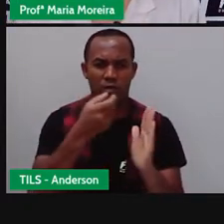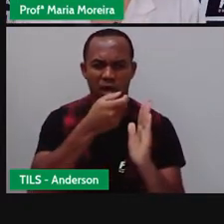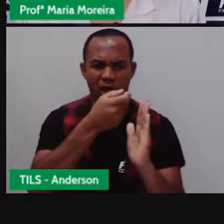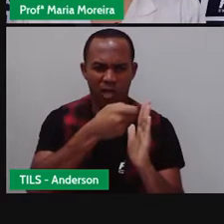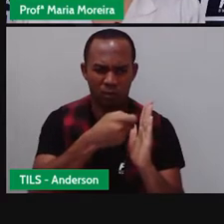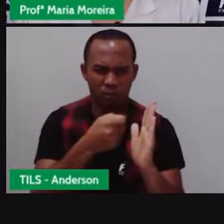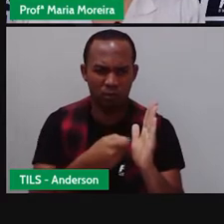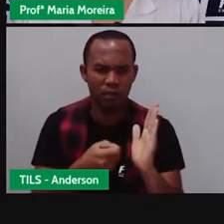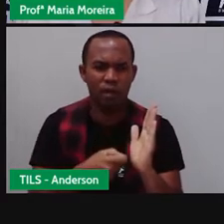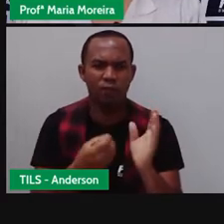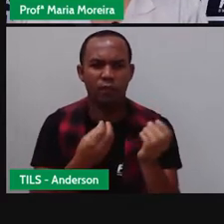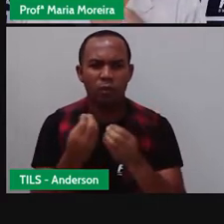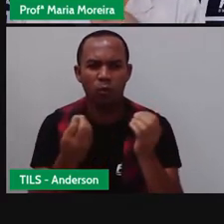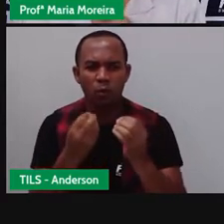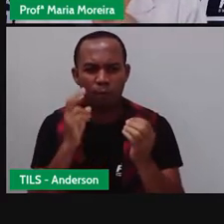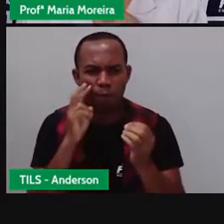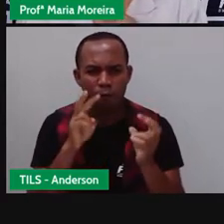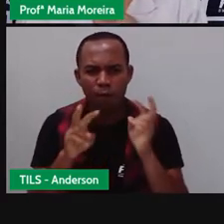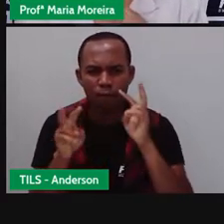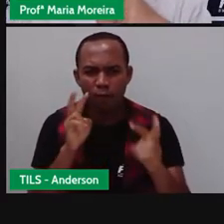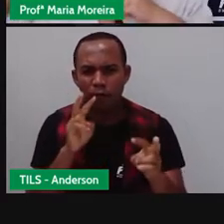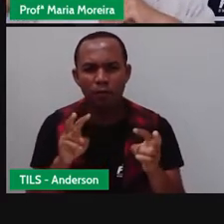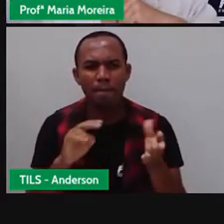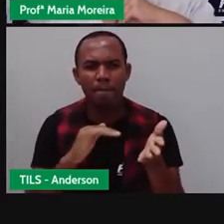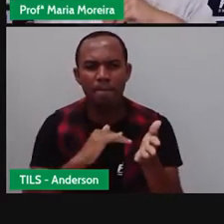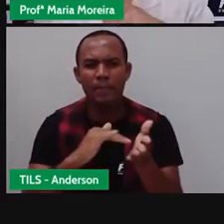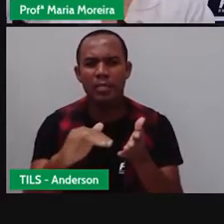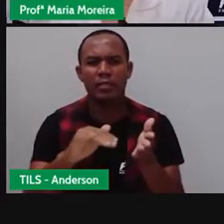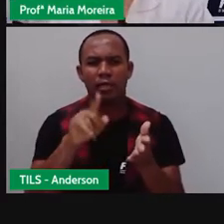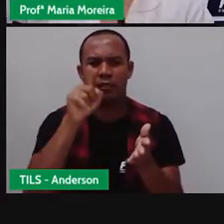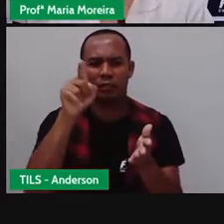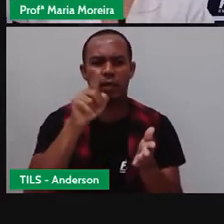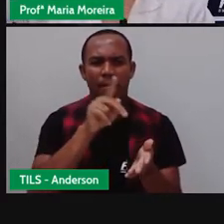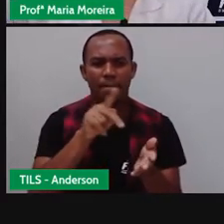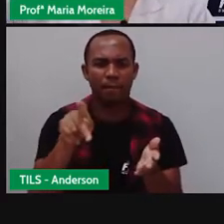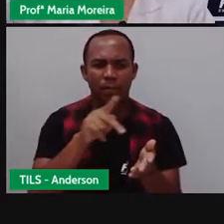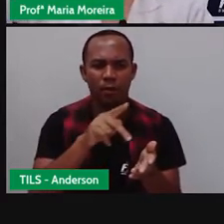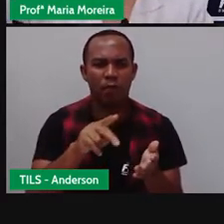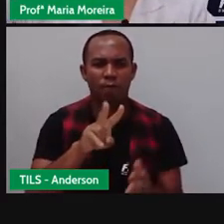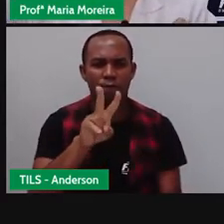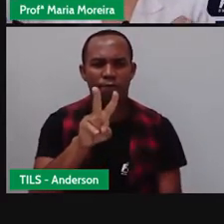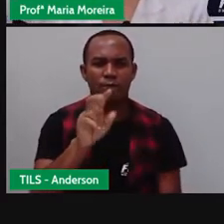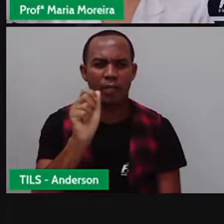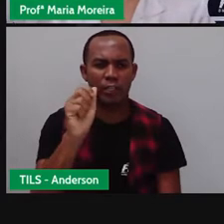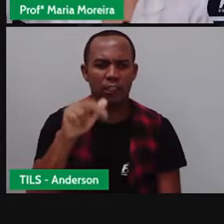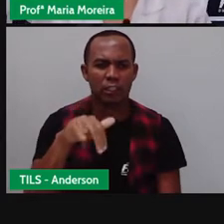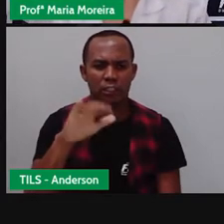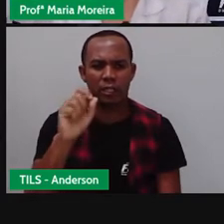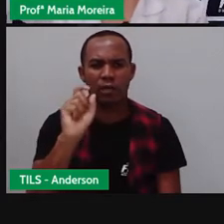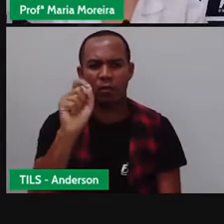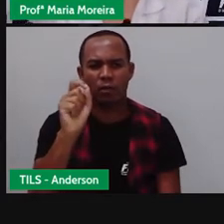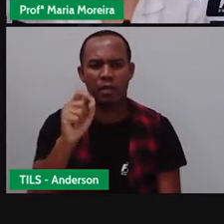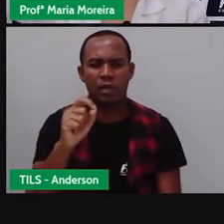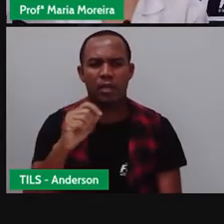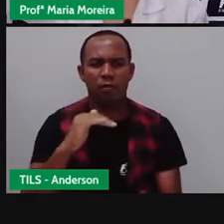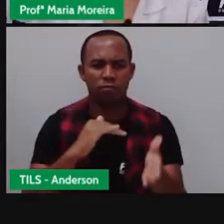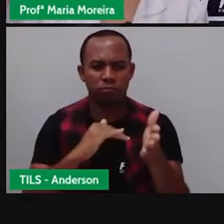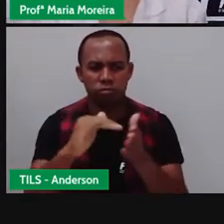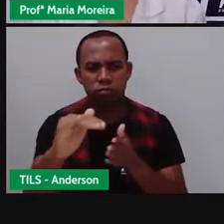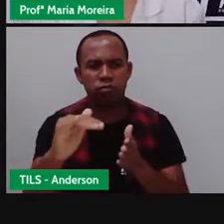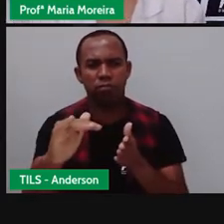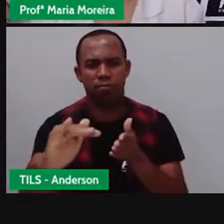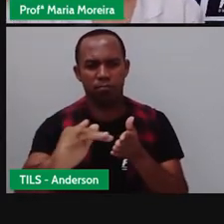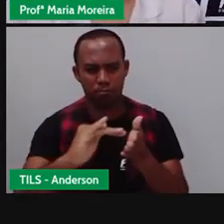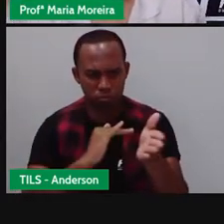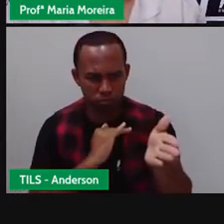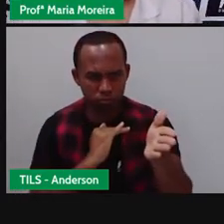se posicionava para mandar a mensagem para a provânia, que já estava lá na frente. E assim, eles iam o quê? Passando a mensagem